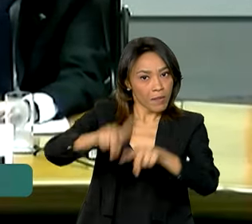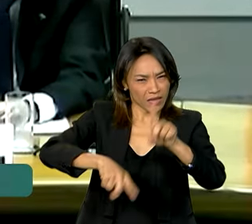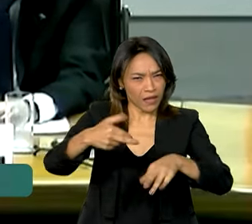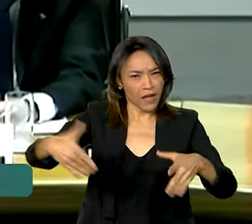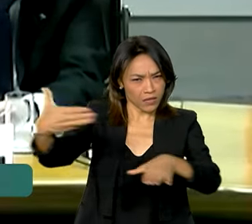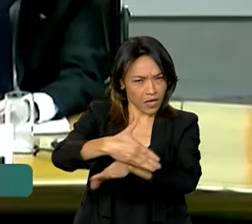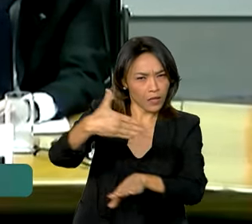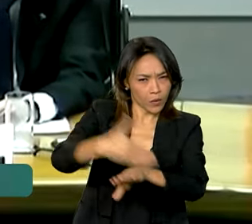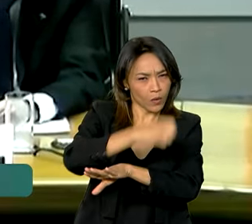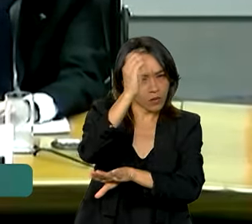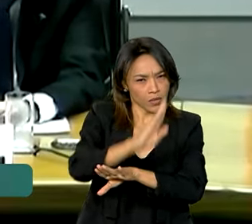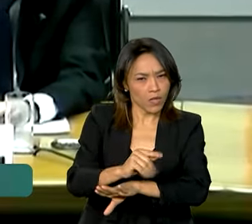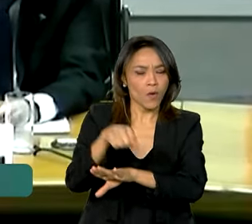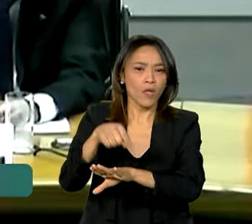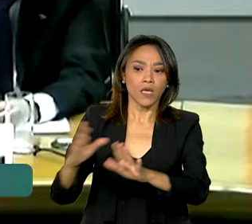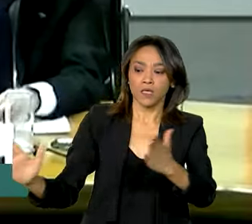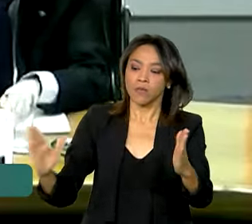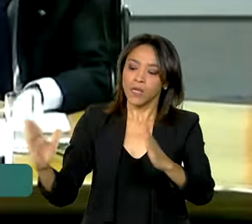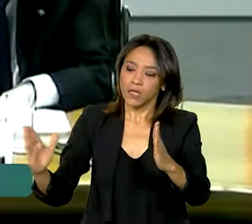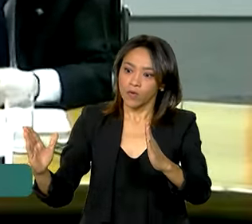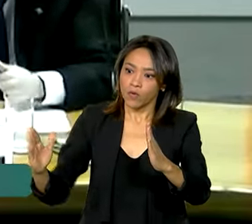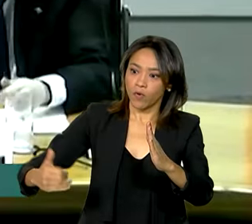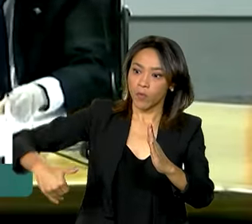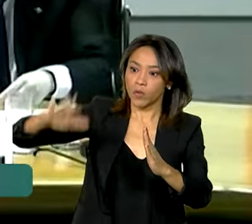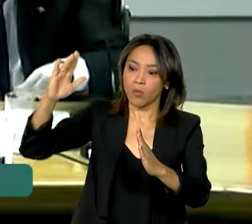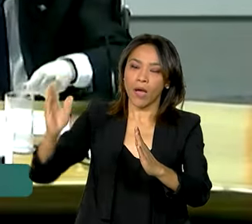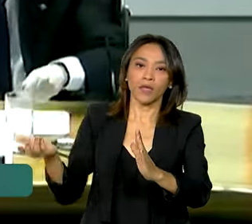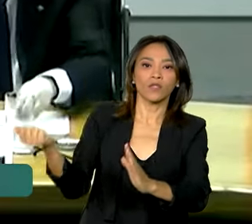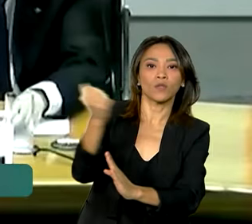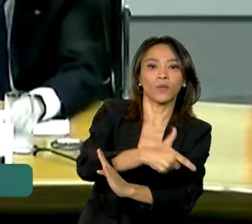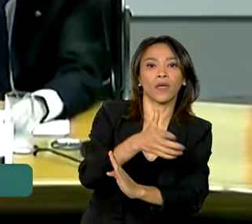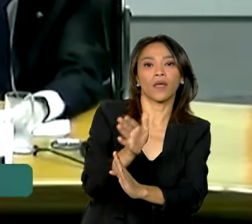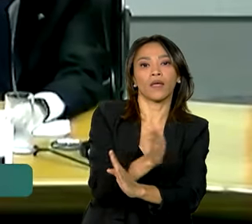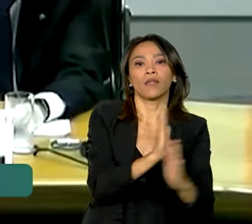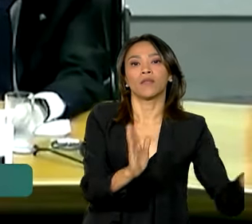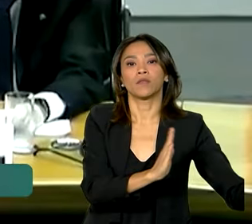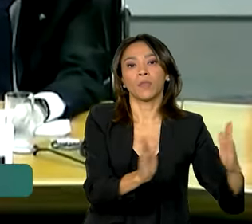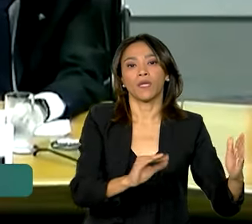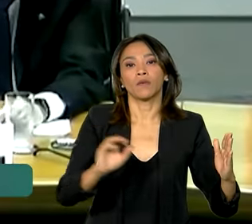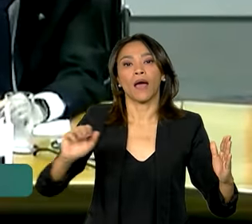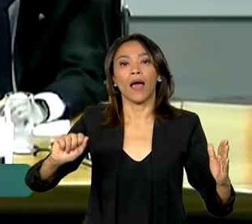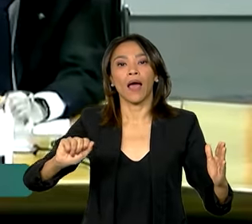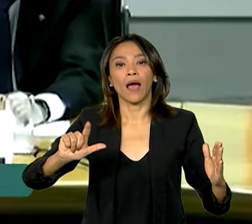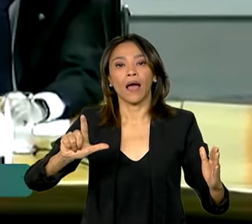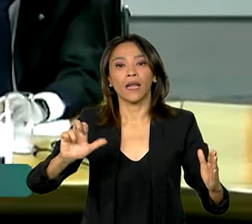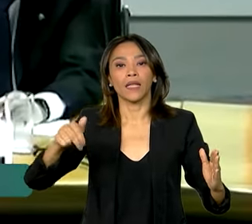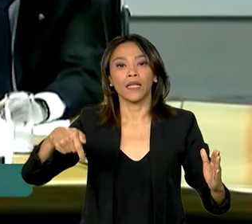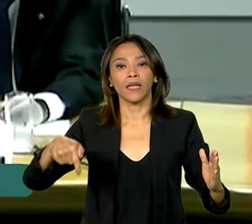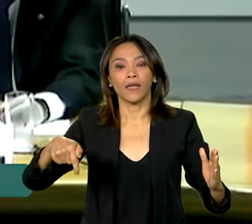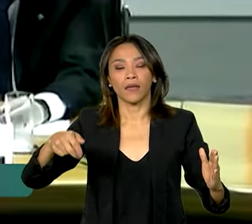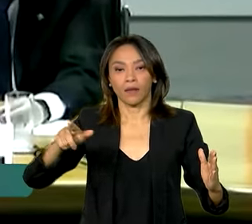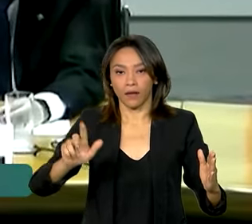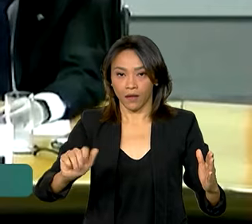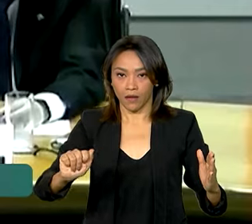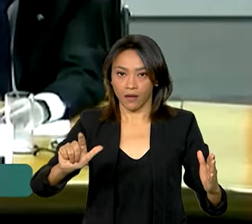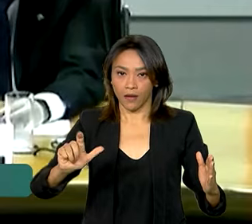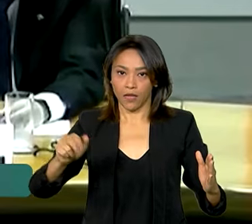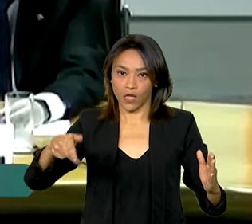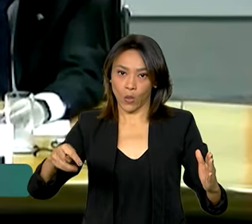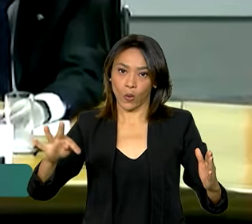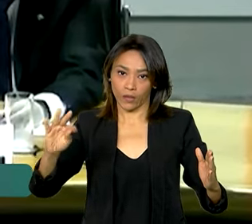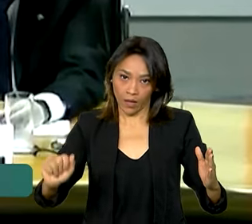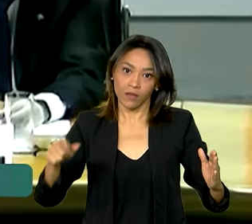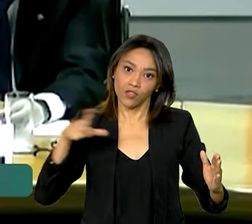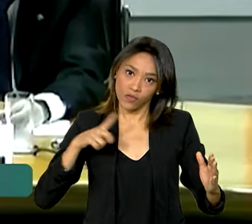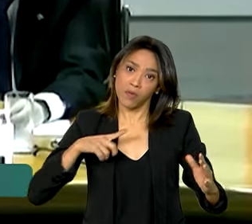produtos importados no período é superior à alíquota média dos produtos importados no ano passado. Então, tivemos um crescimento, apesar do volume